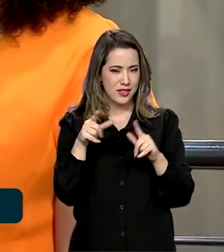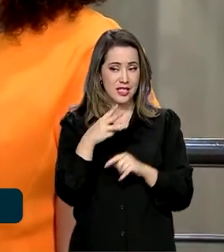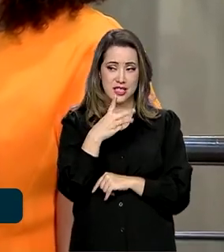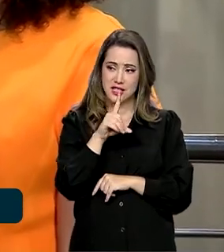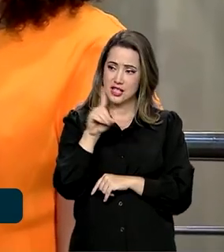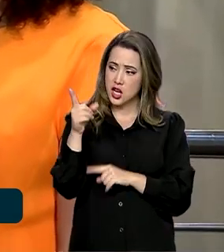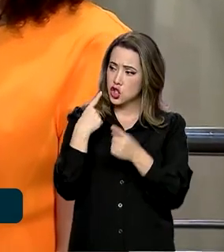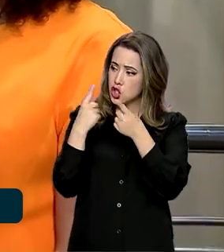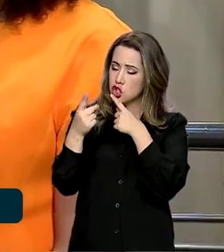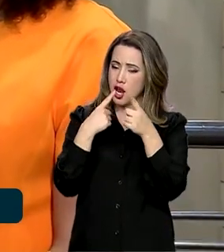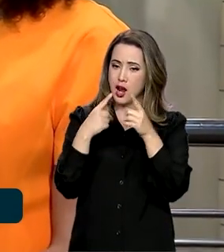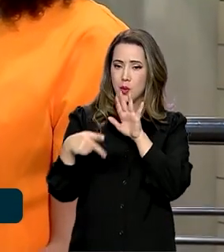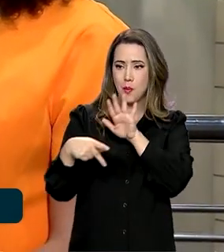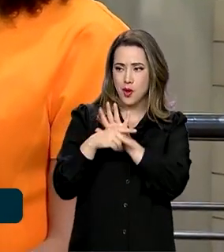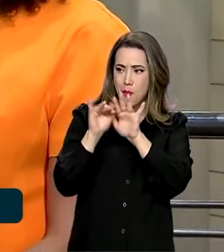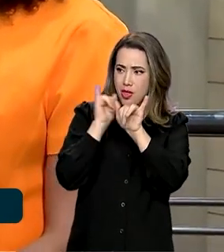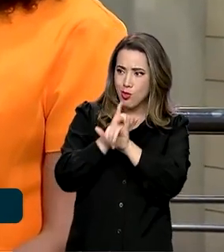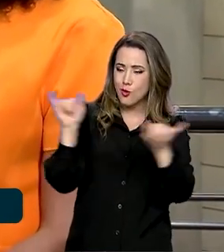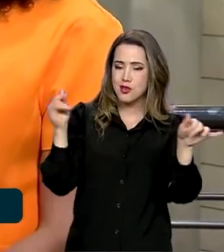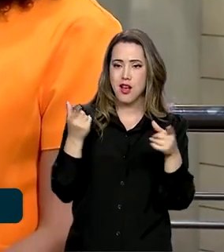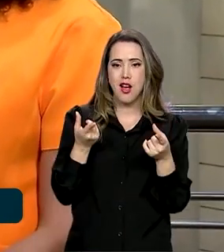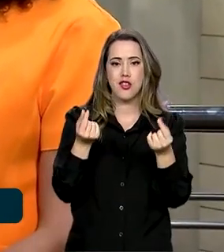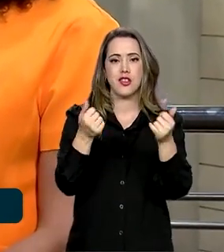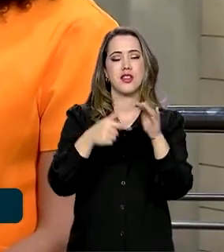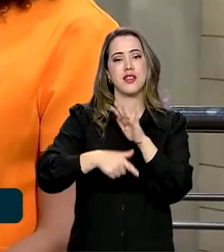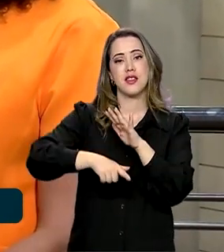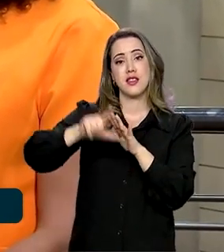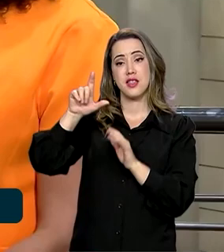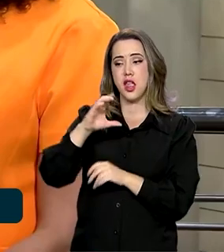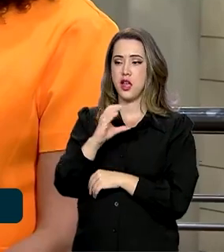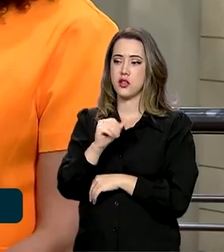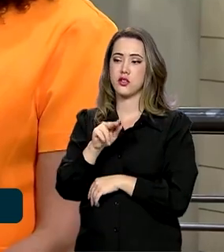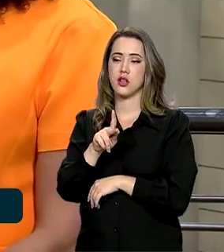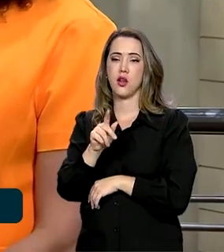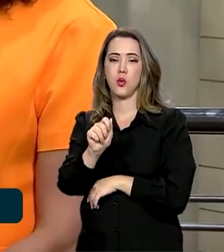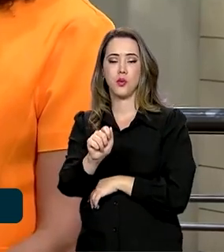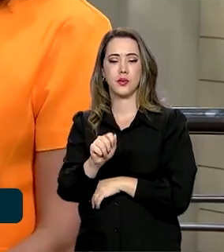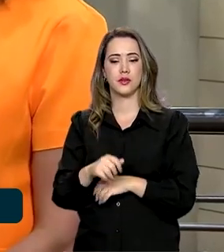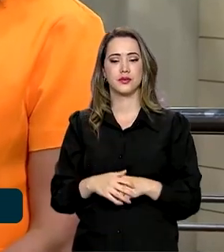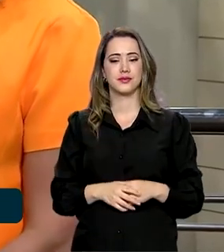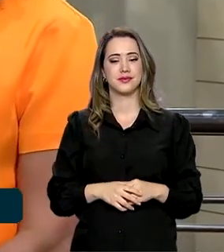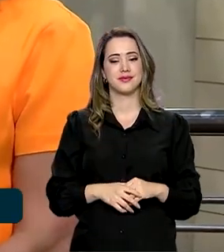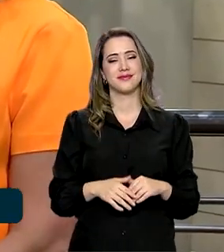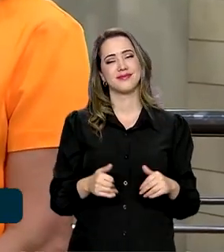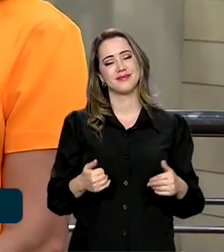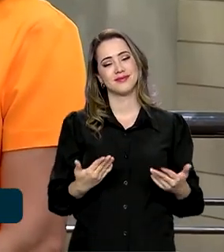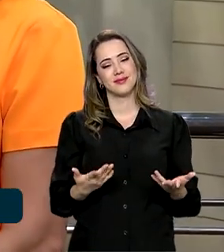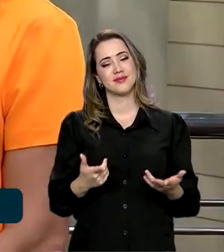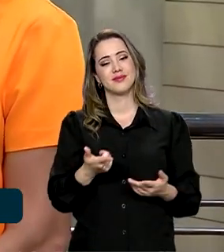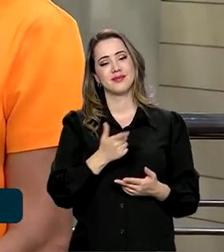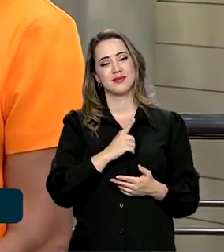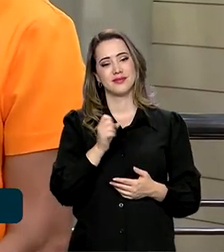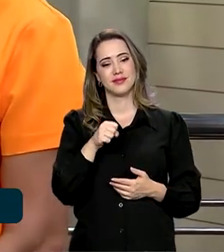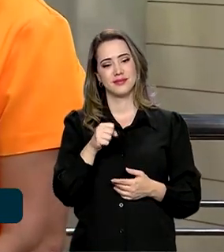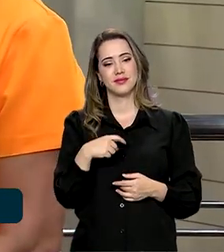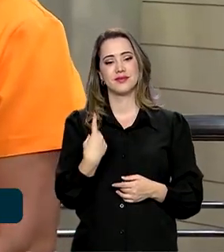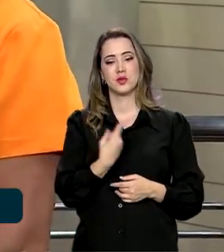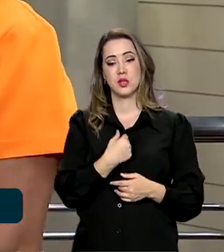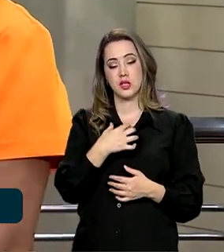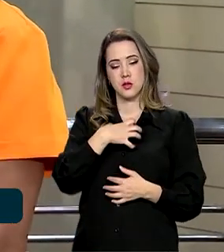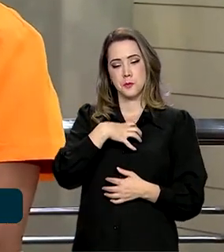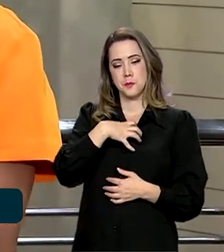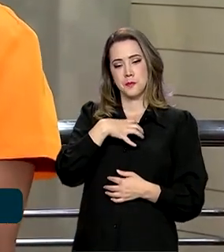dias de diálogos amazônicos, e na véspera da cúpula da Amazônia? Ah, sem dúvida, né? Eu tive o